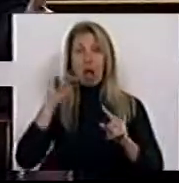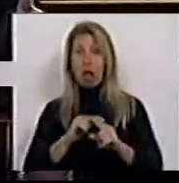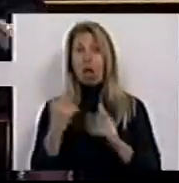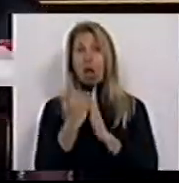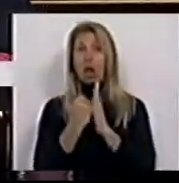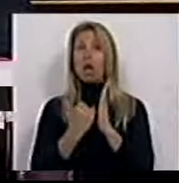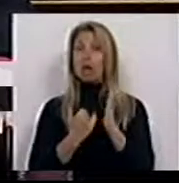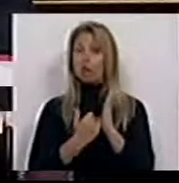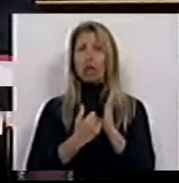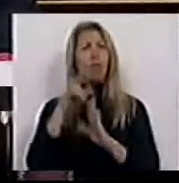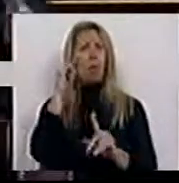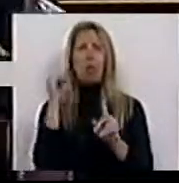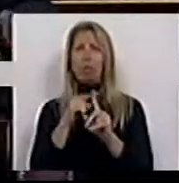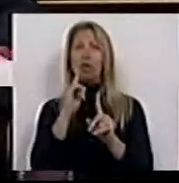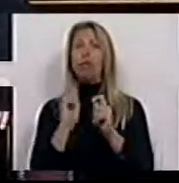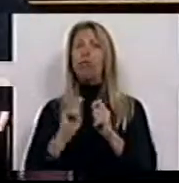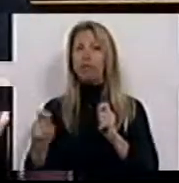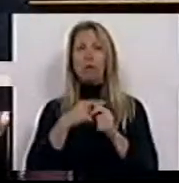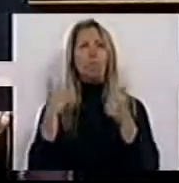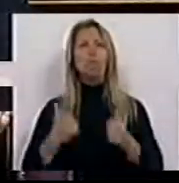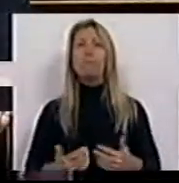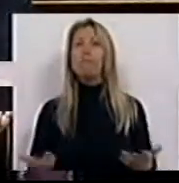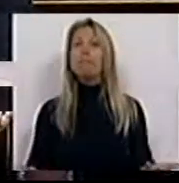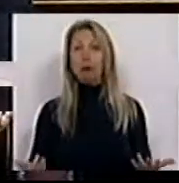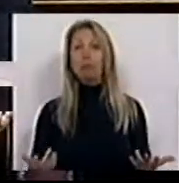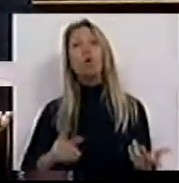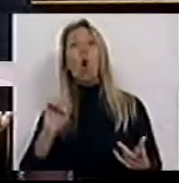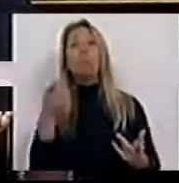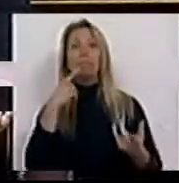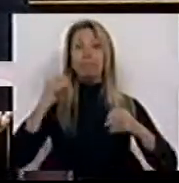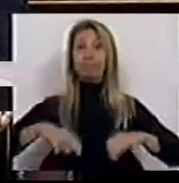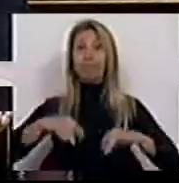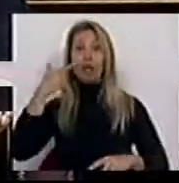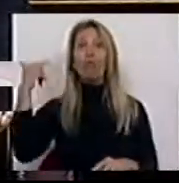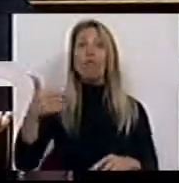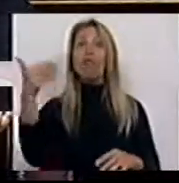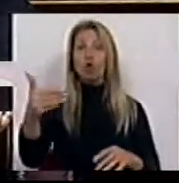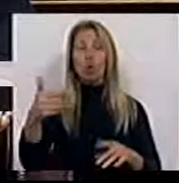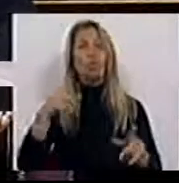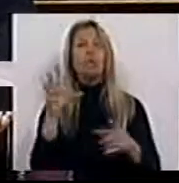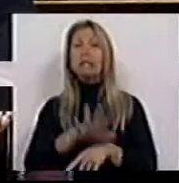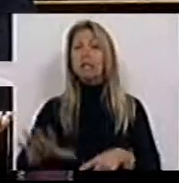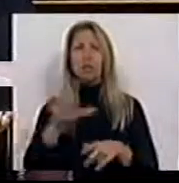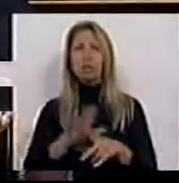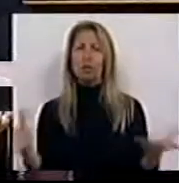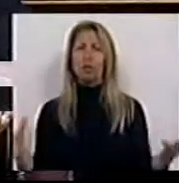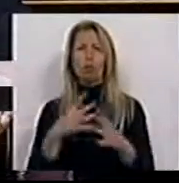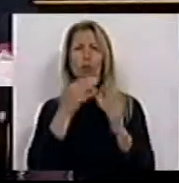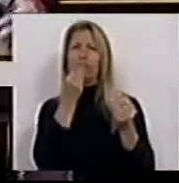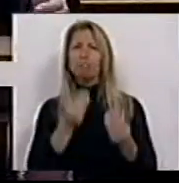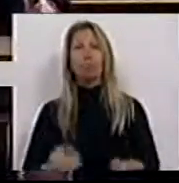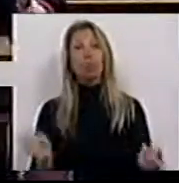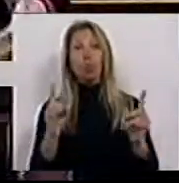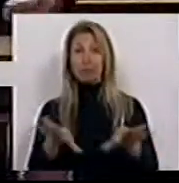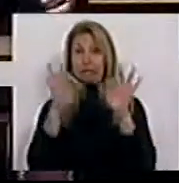um objeto bastante bem definido, que porventura evitará no futuro situações tão humilhantes como já foram aqui invocadas,